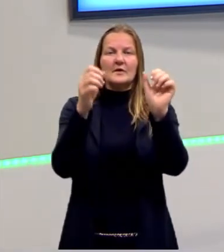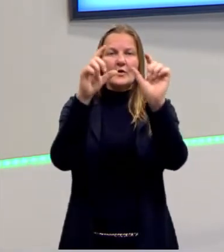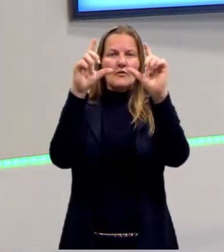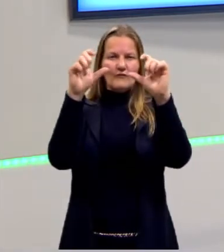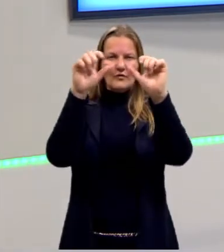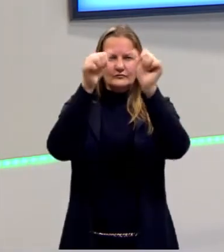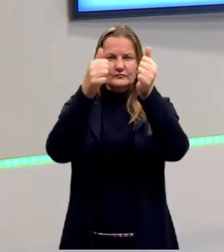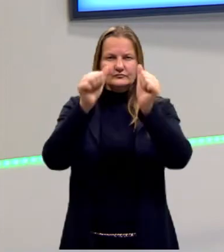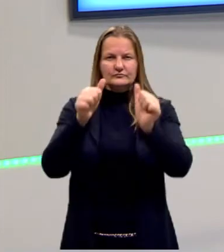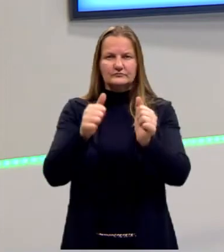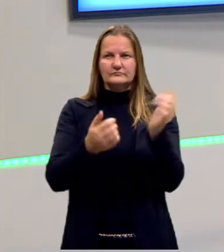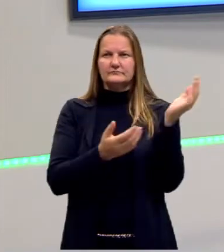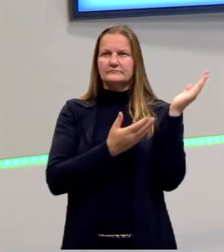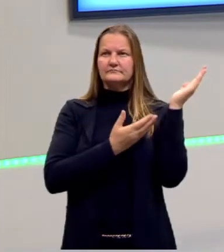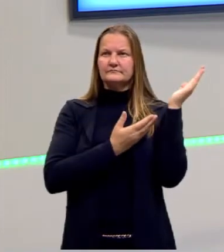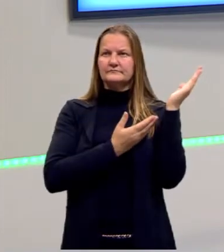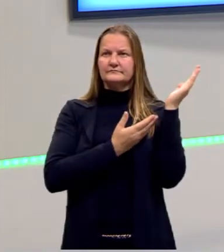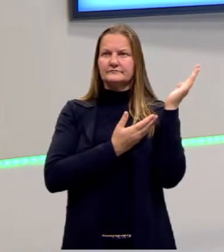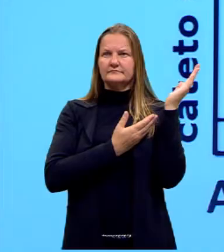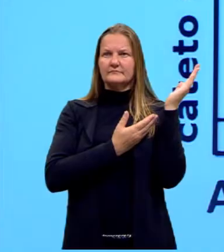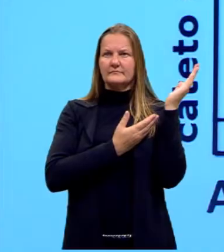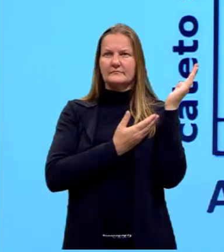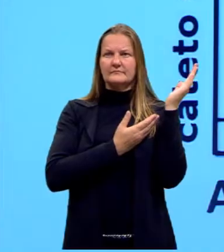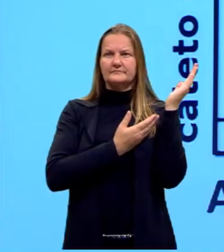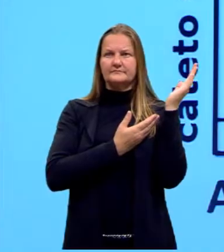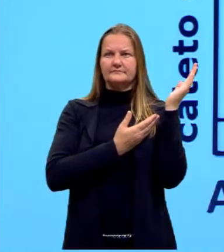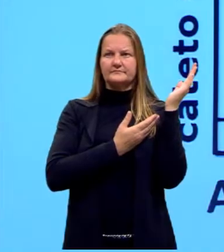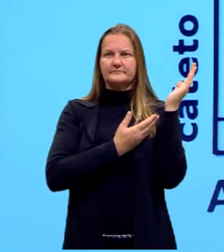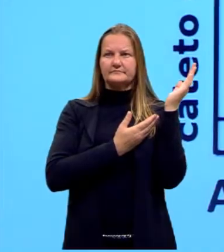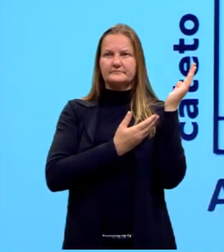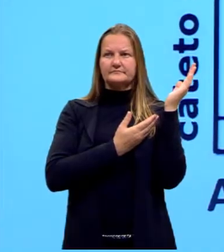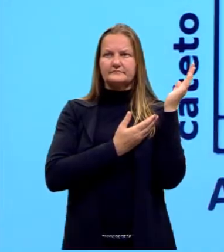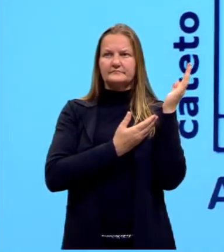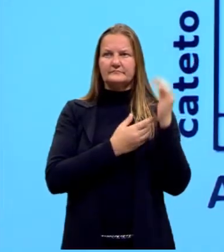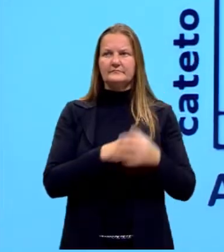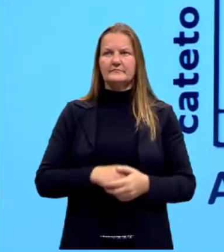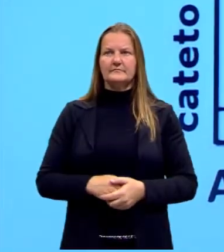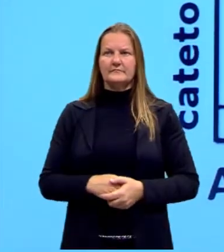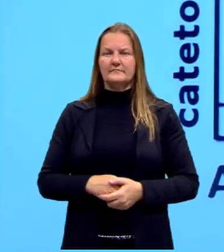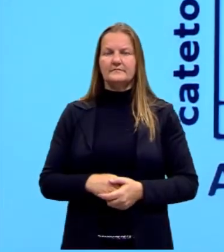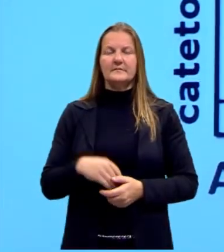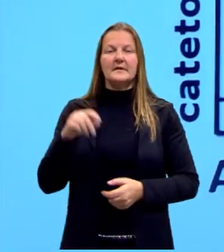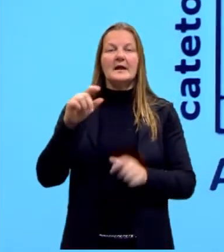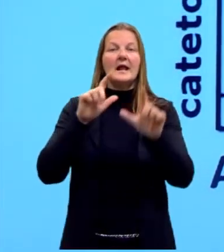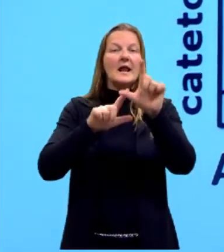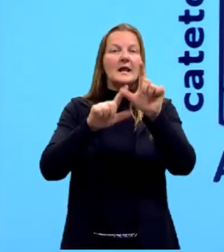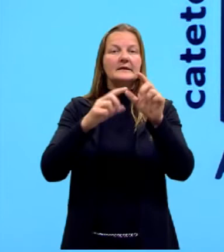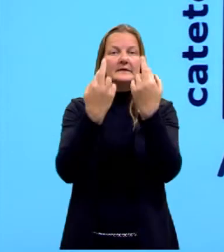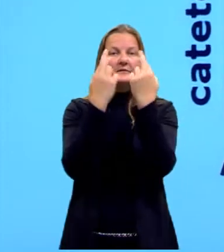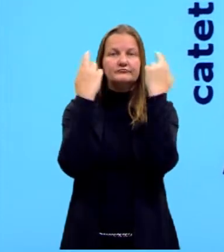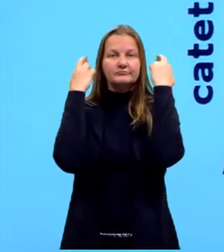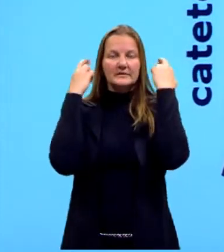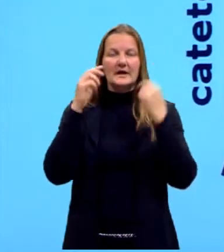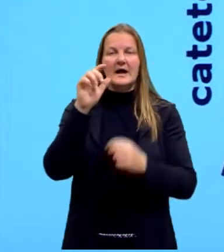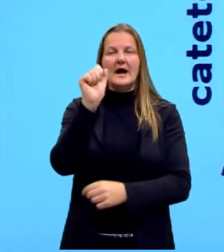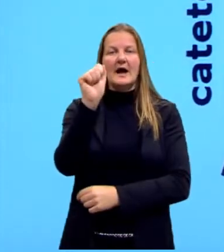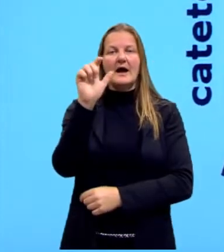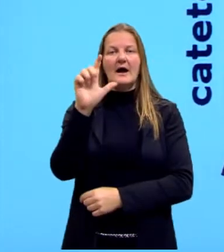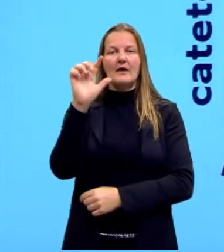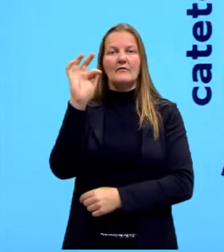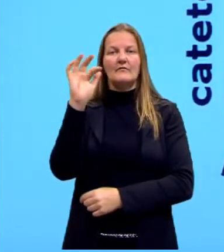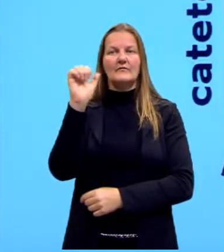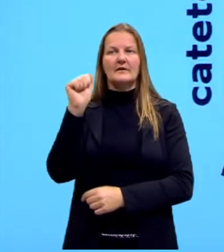vamos analisar, então, a partir de um ângulo aqui determinado como o ângulo alfa. Então, temos hipotenusa,